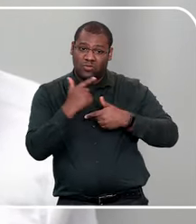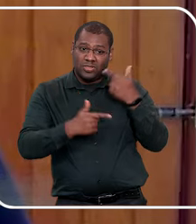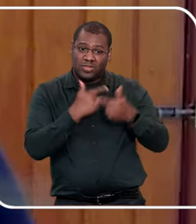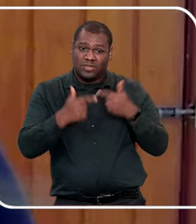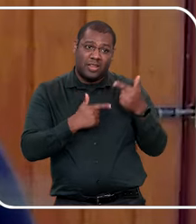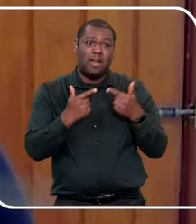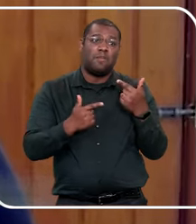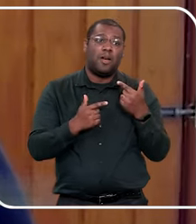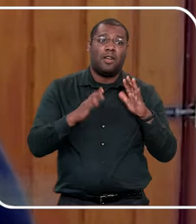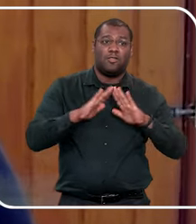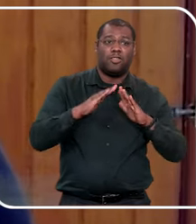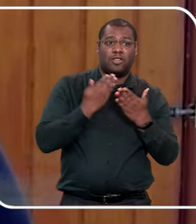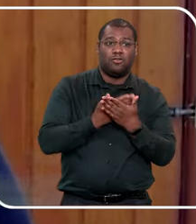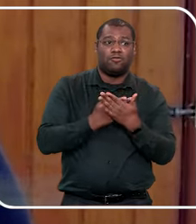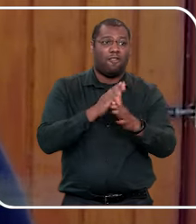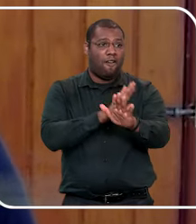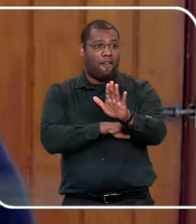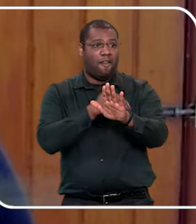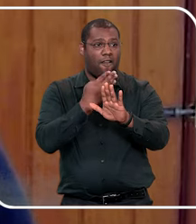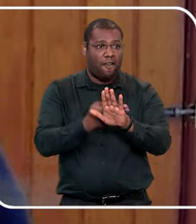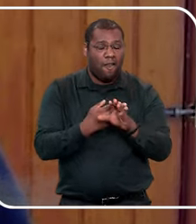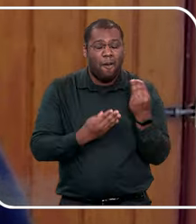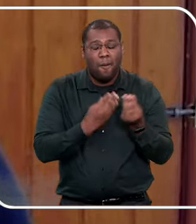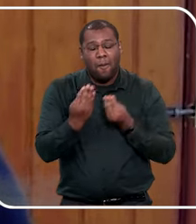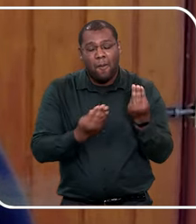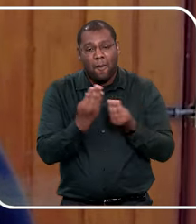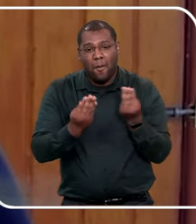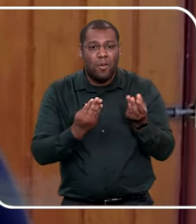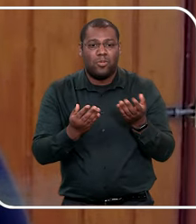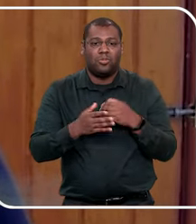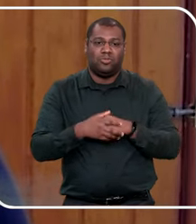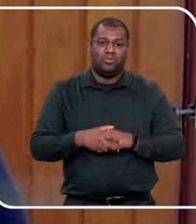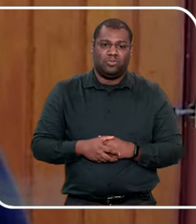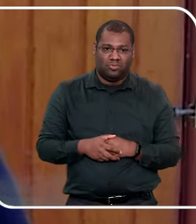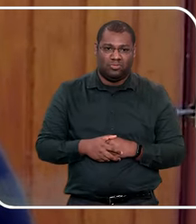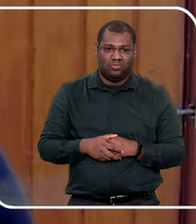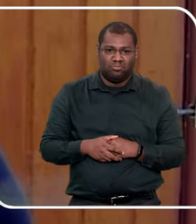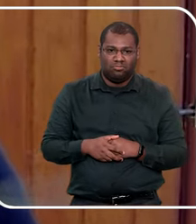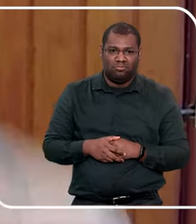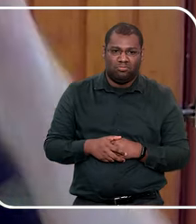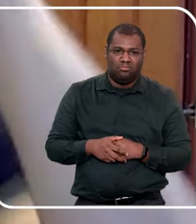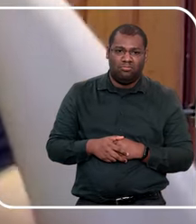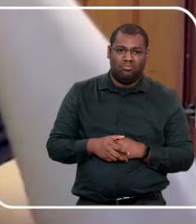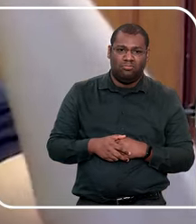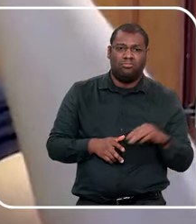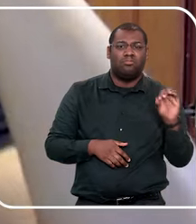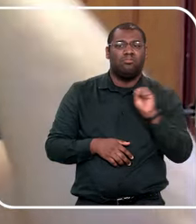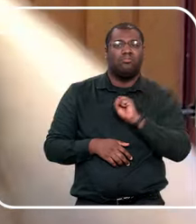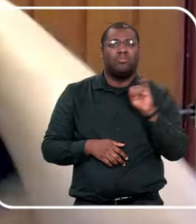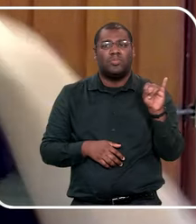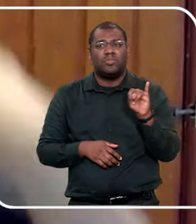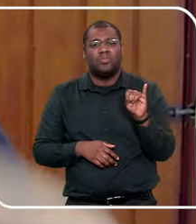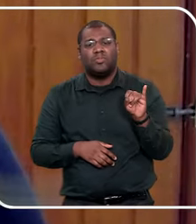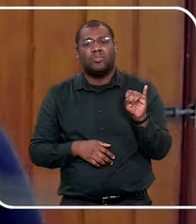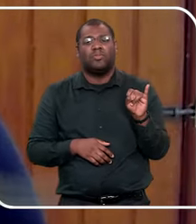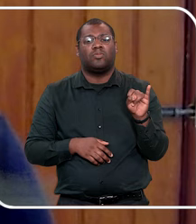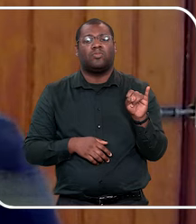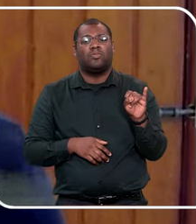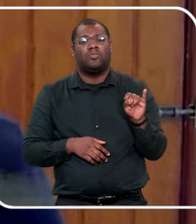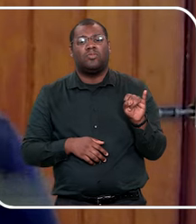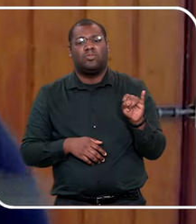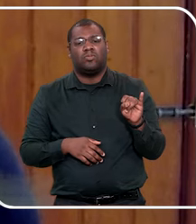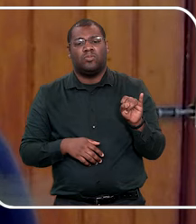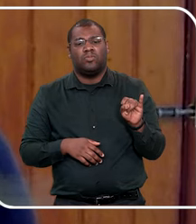gente, não tem como nomear, se forem cuidadores, constantes, né, eu já deixei